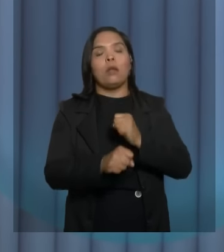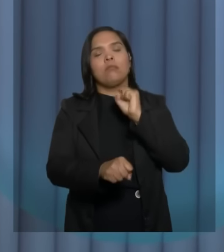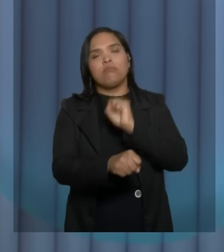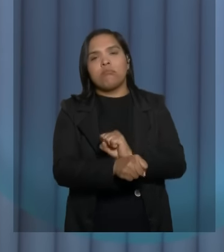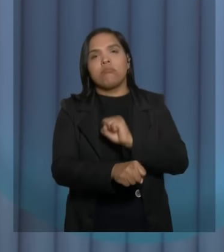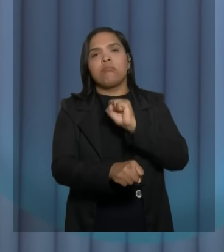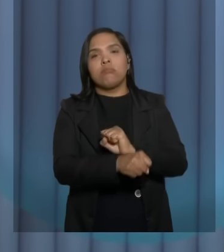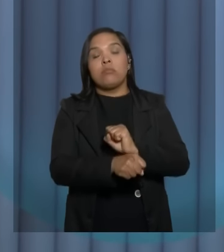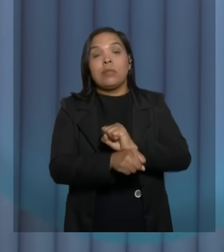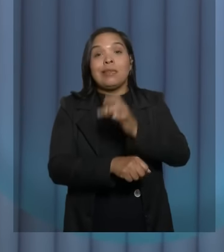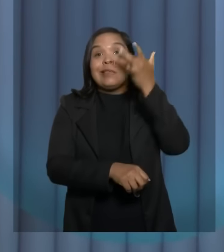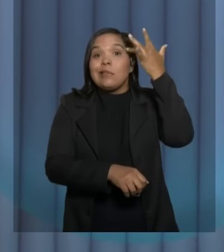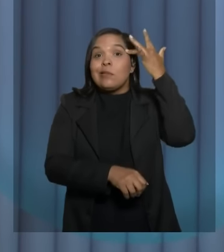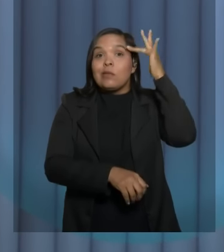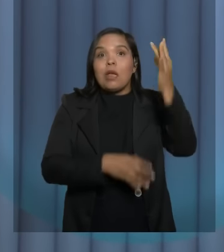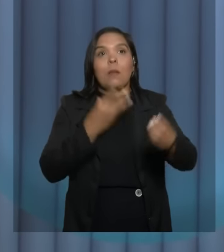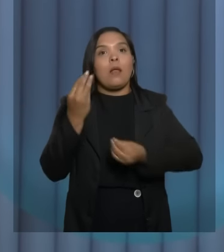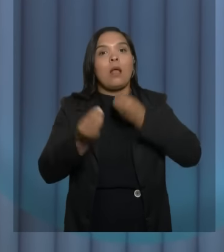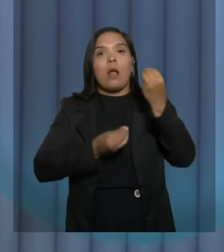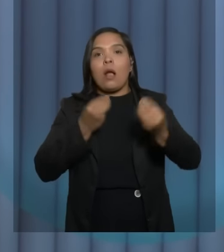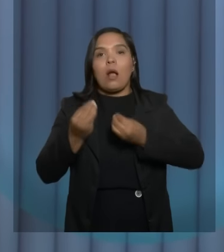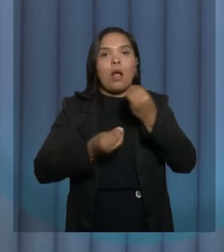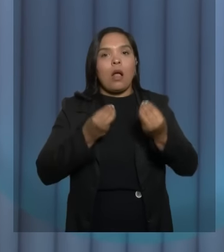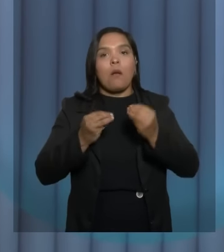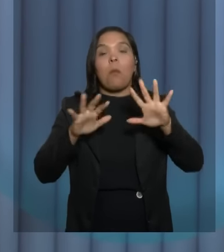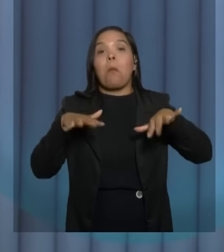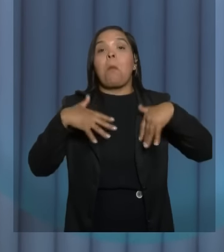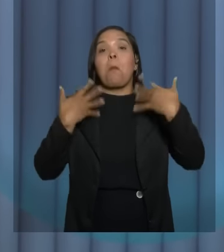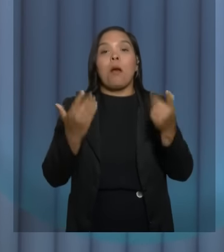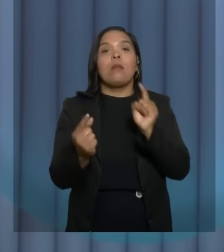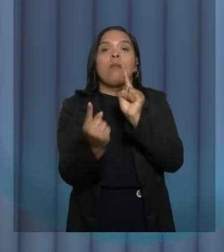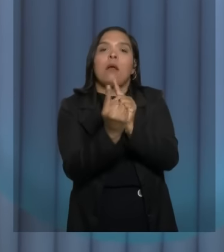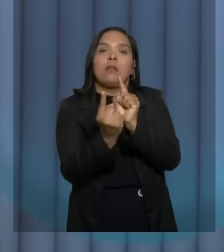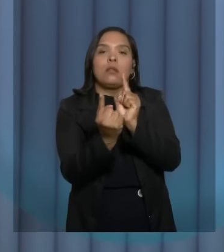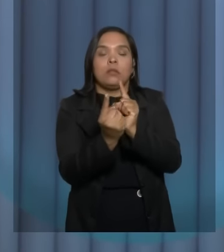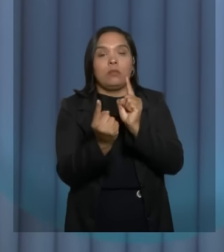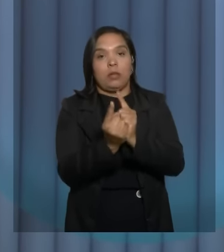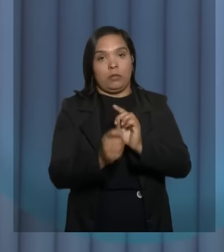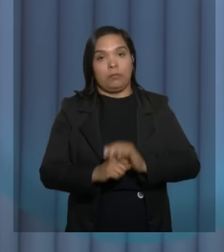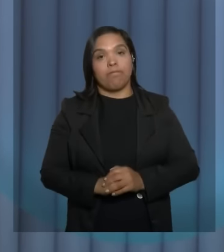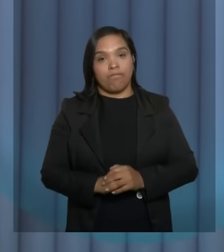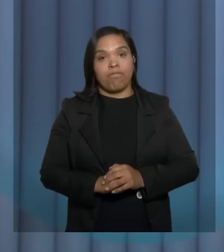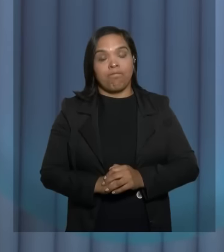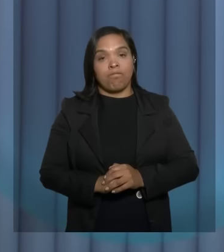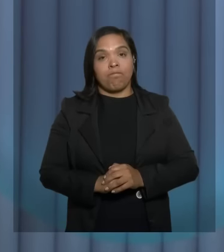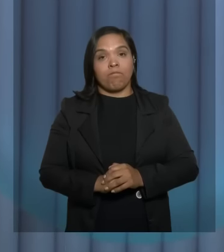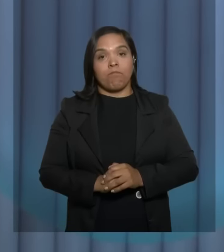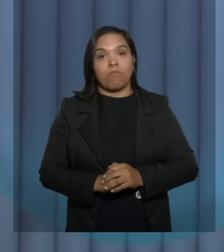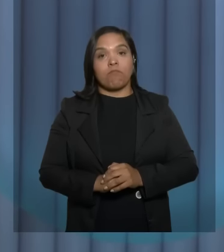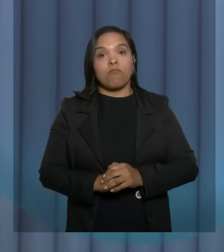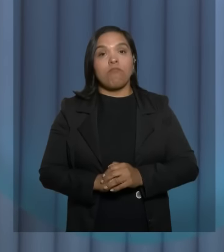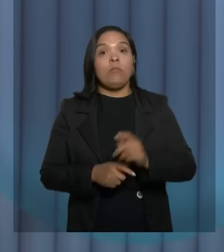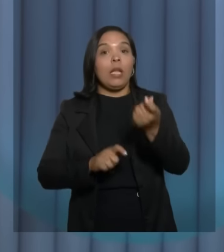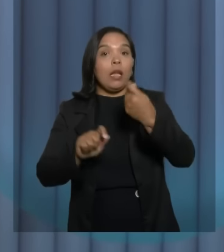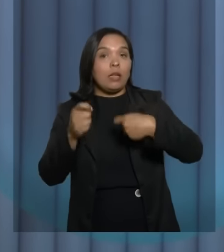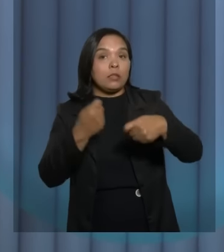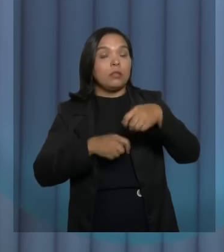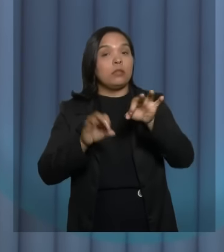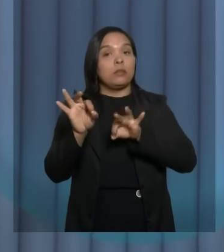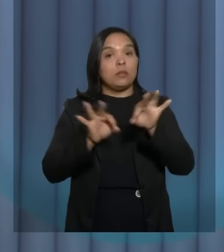e não sabem sequer quando é que vai poder ter o seu atendimento. Os paliativos que são jogados pela administração